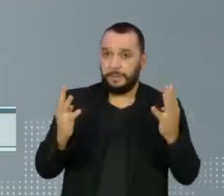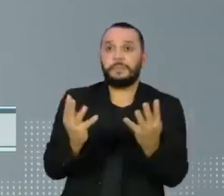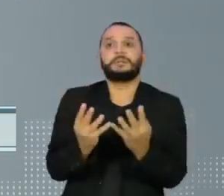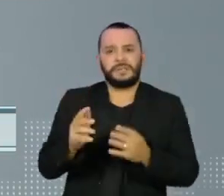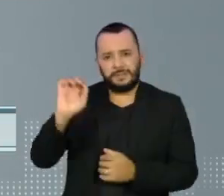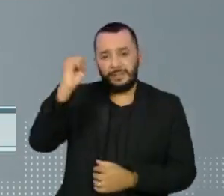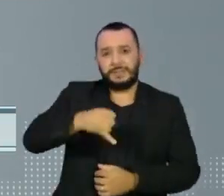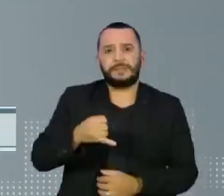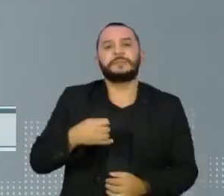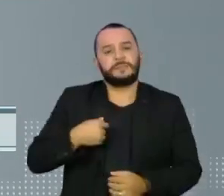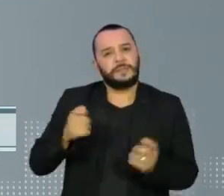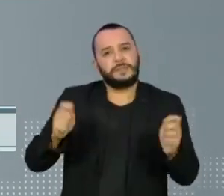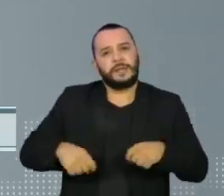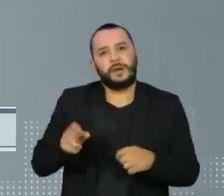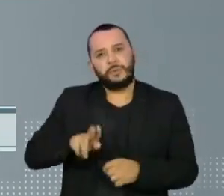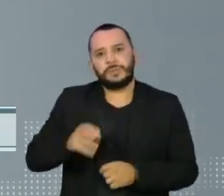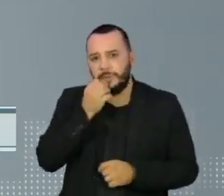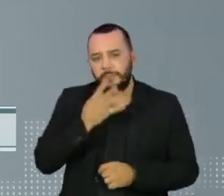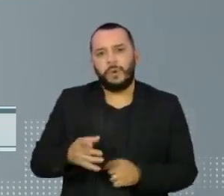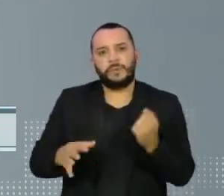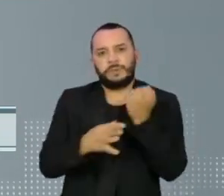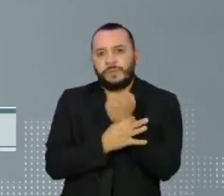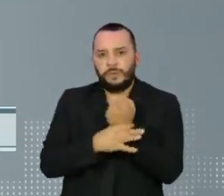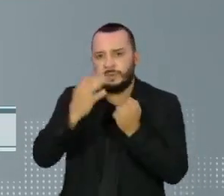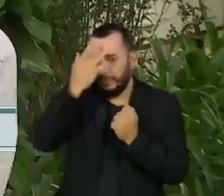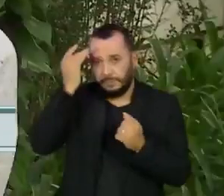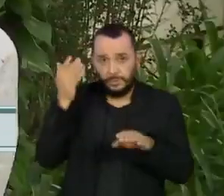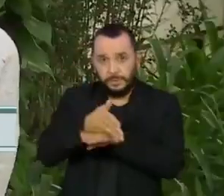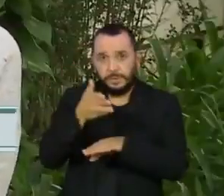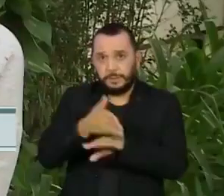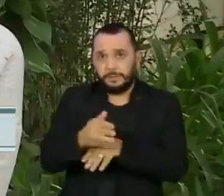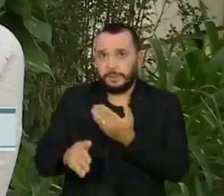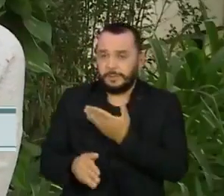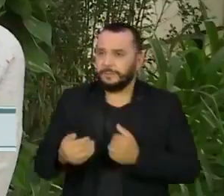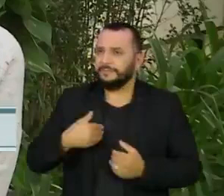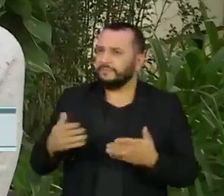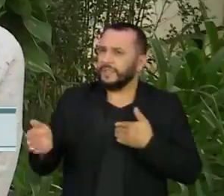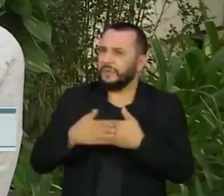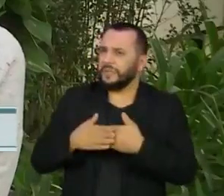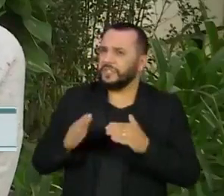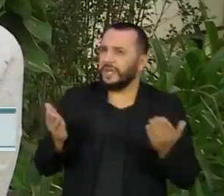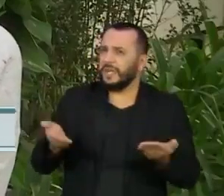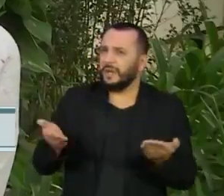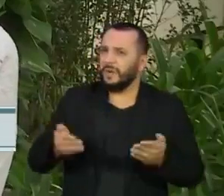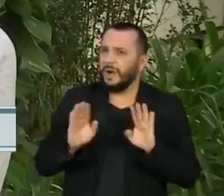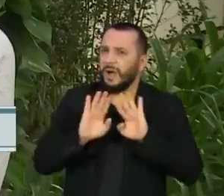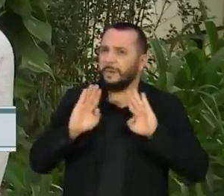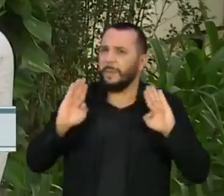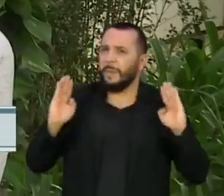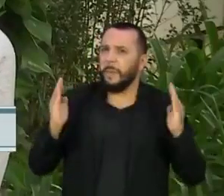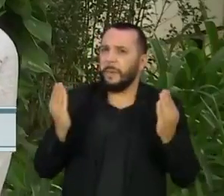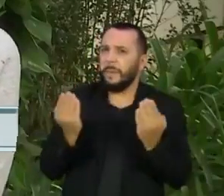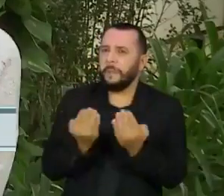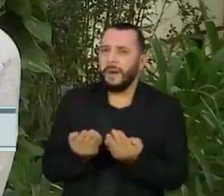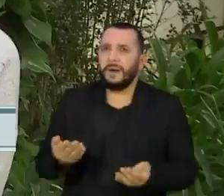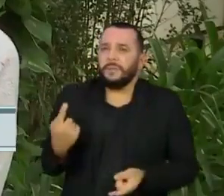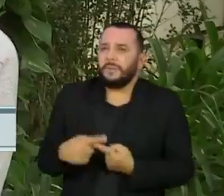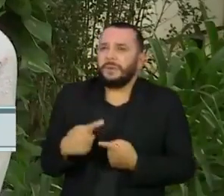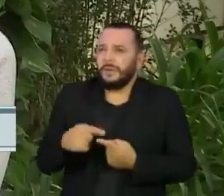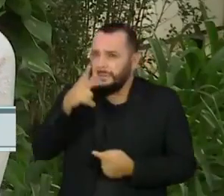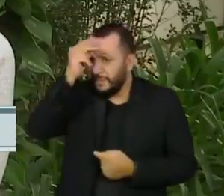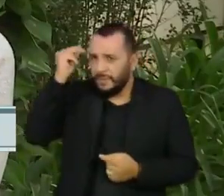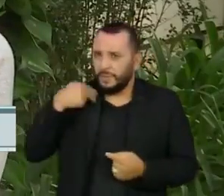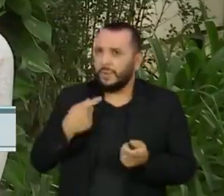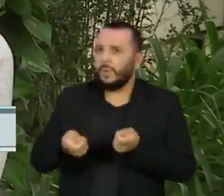garantir o bom uso e a segurança dos frequentadores. A praça está fechada agora, está pumada, porque a prefeitura não tem como controlar